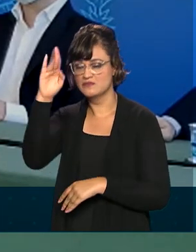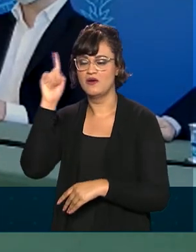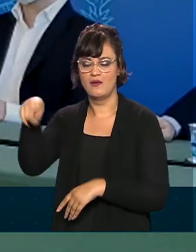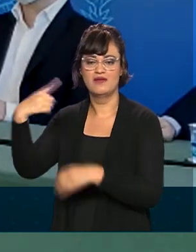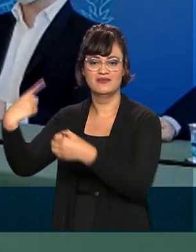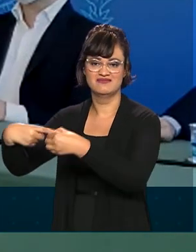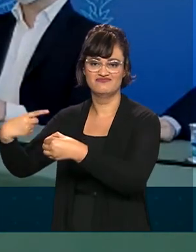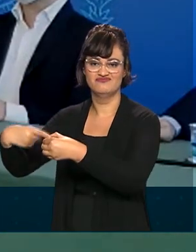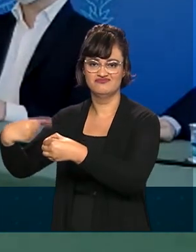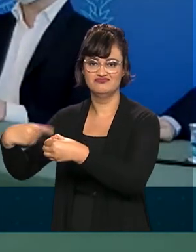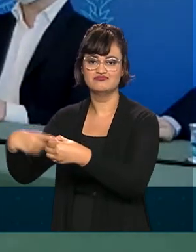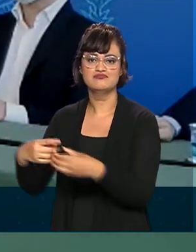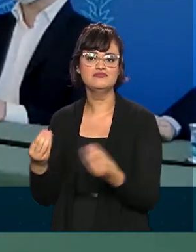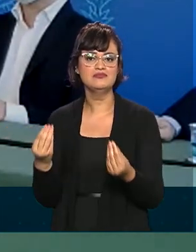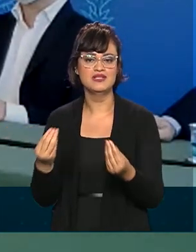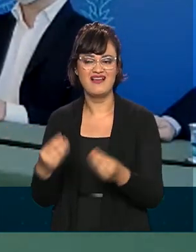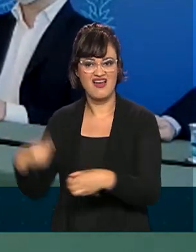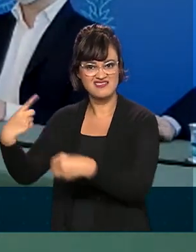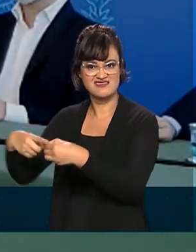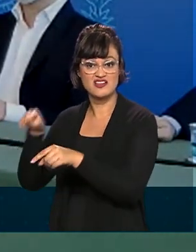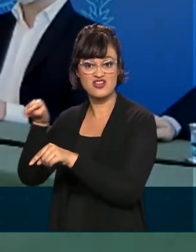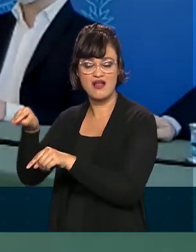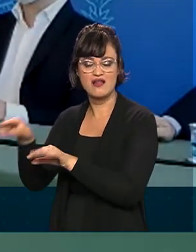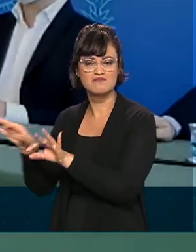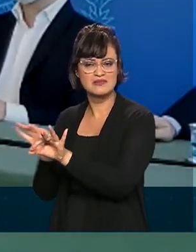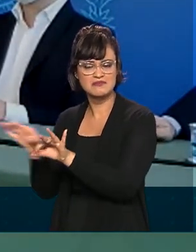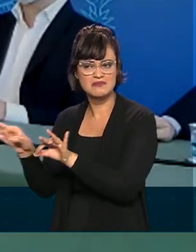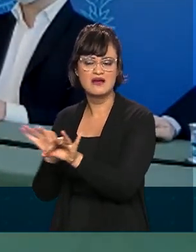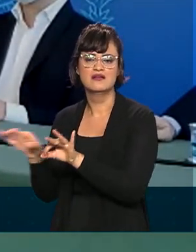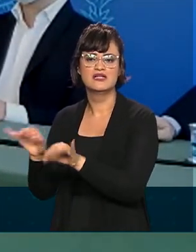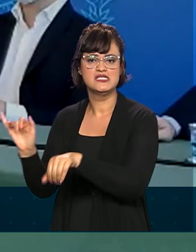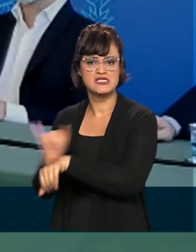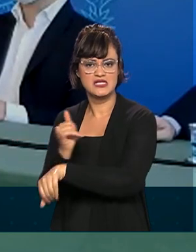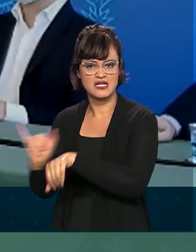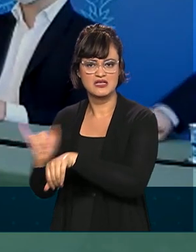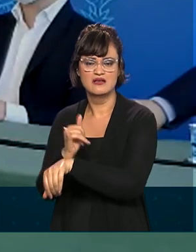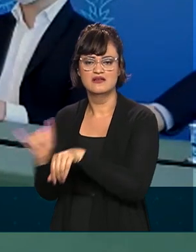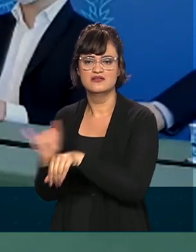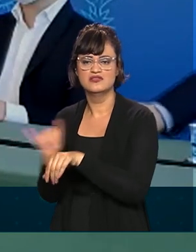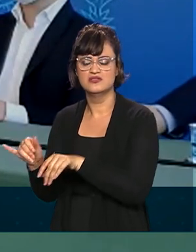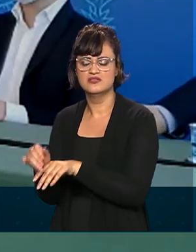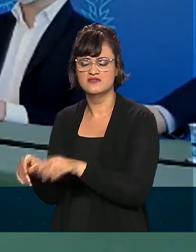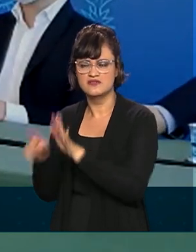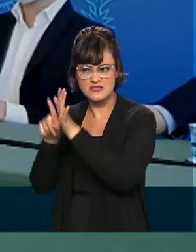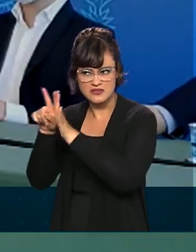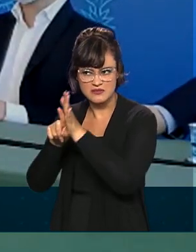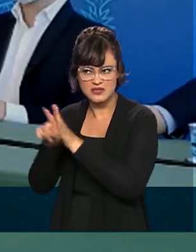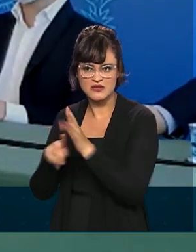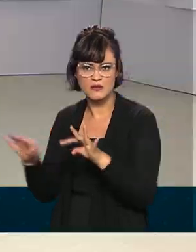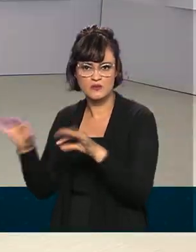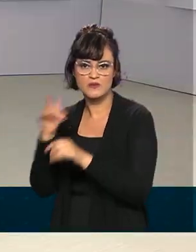municípios. Para que o município se prepare, monte nas suas UBS uma boa triagem.